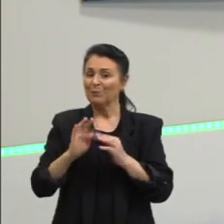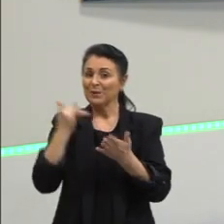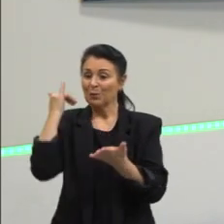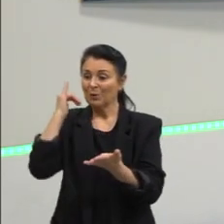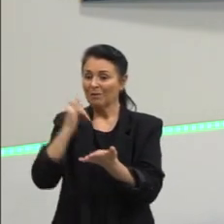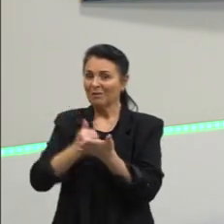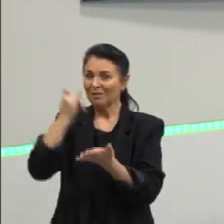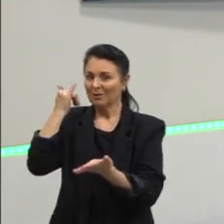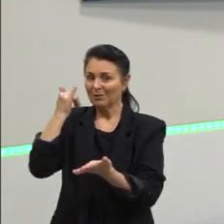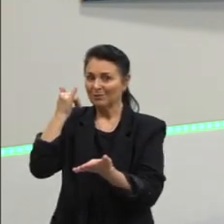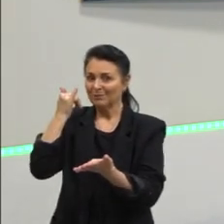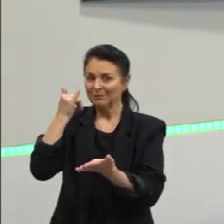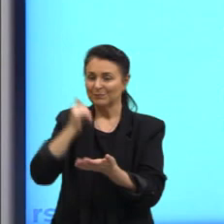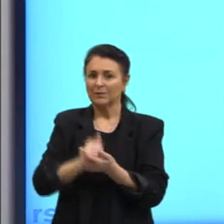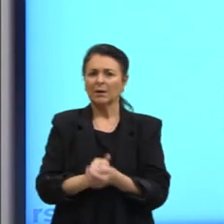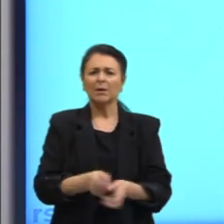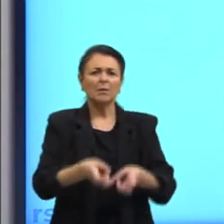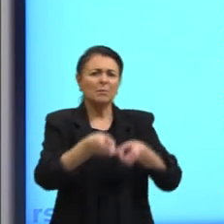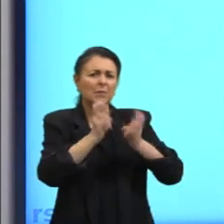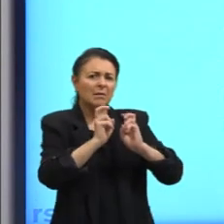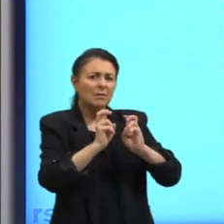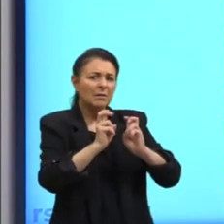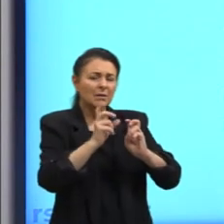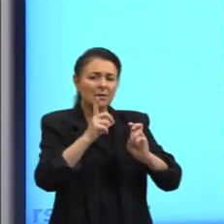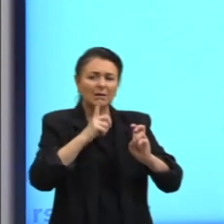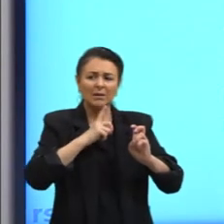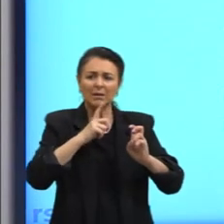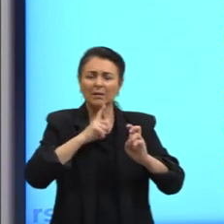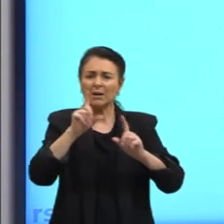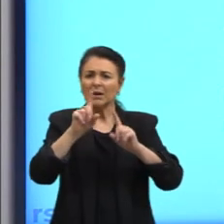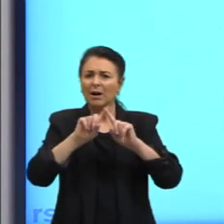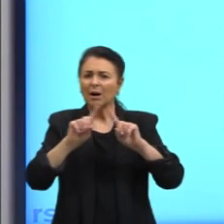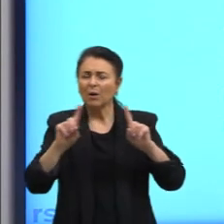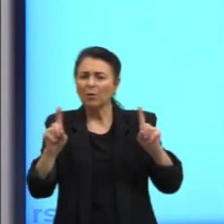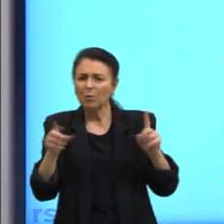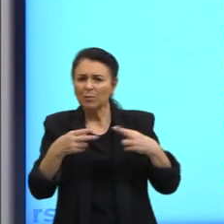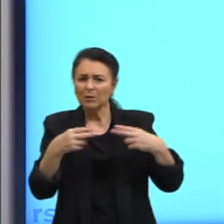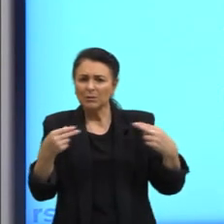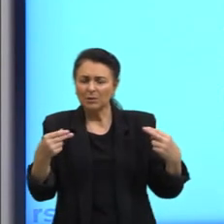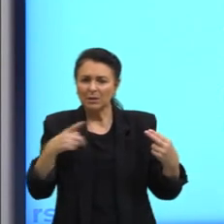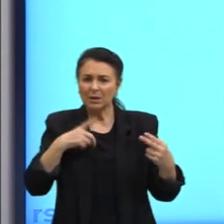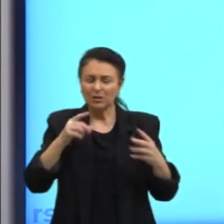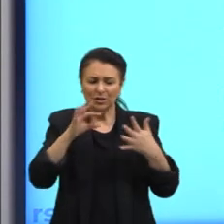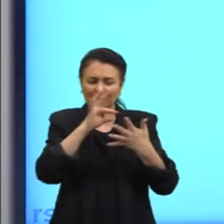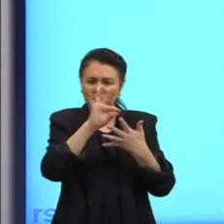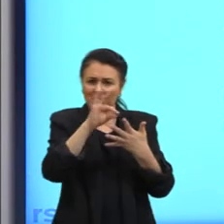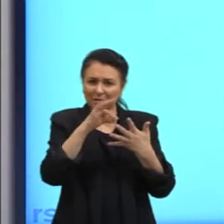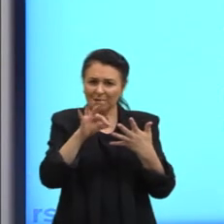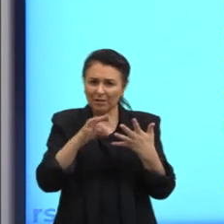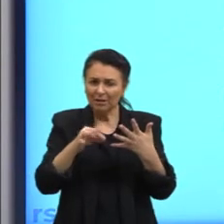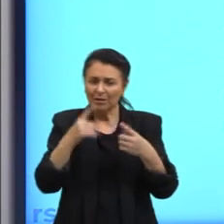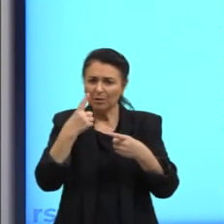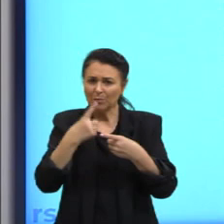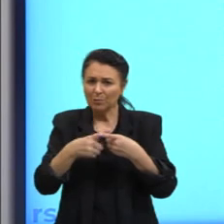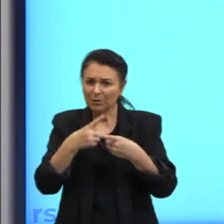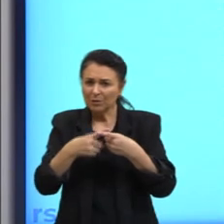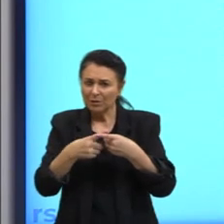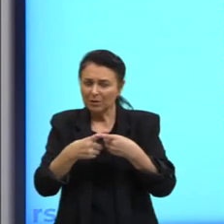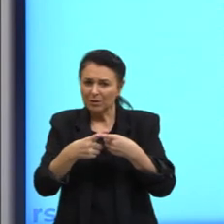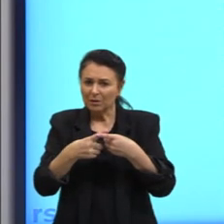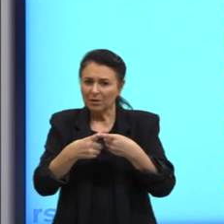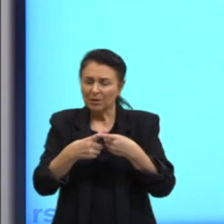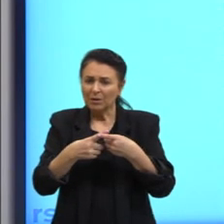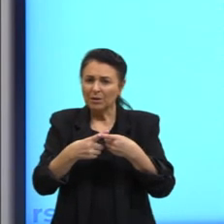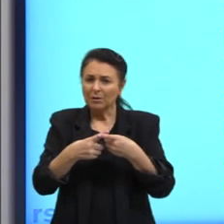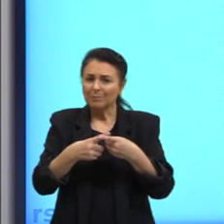perceberam que aqui nós colocamos Algumas palavras que estão em destaque Por que, gente? Porque além